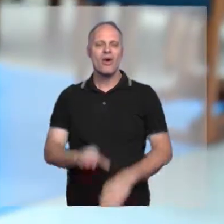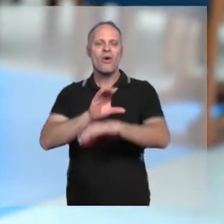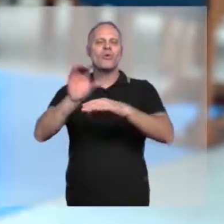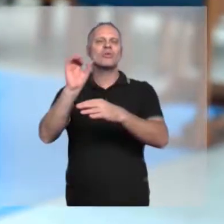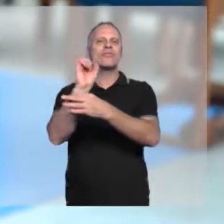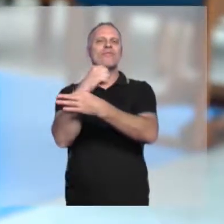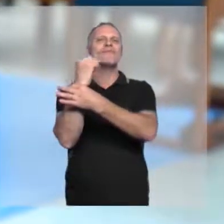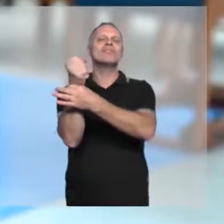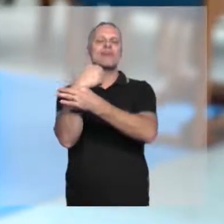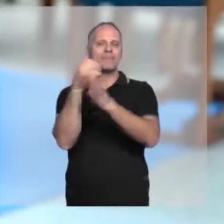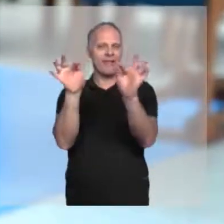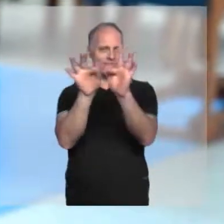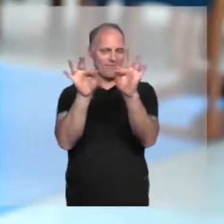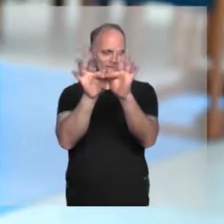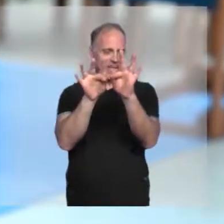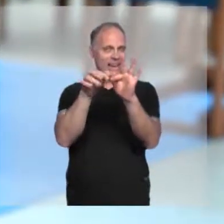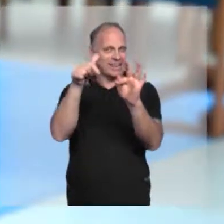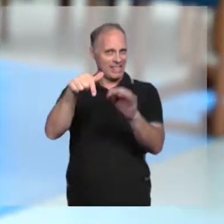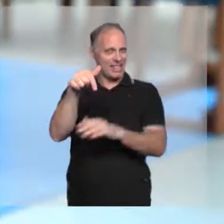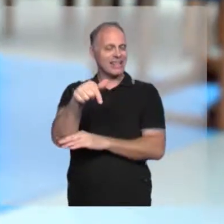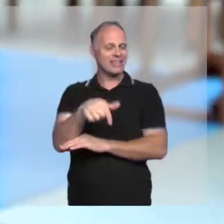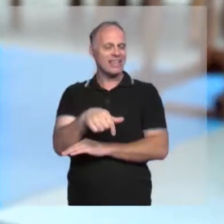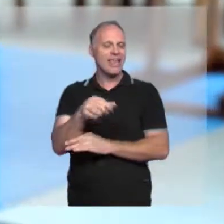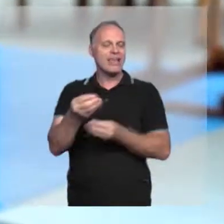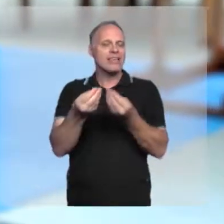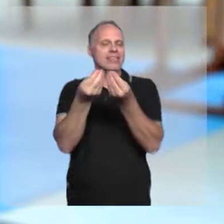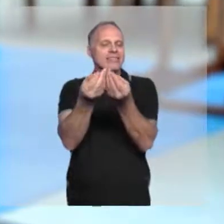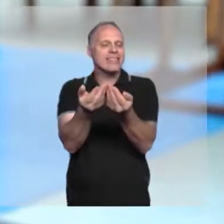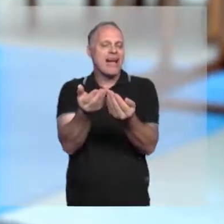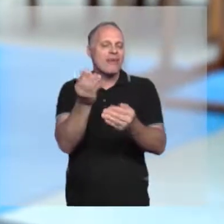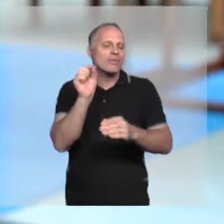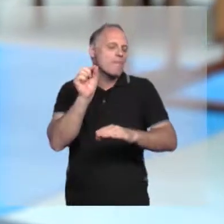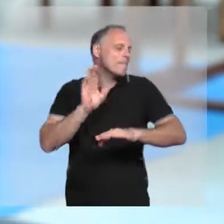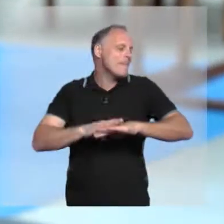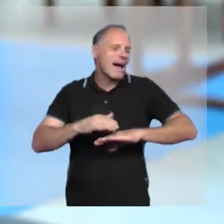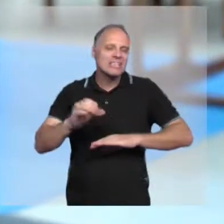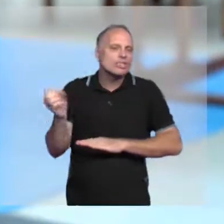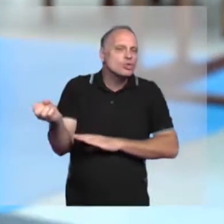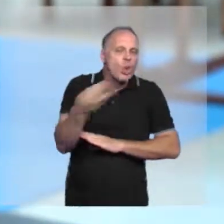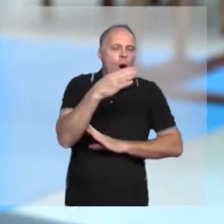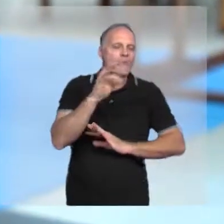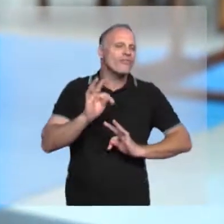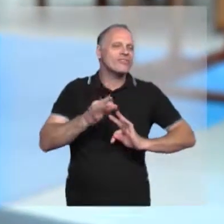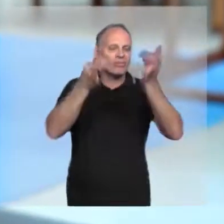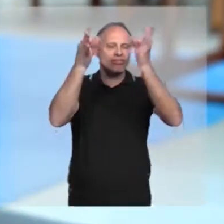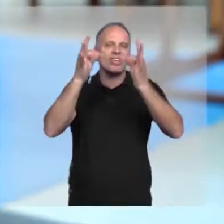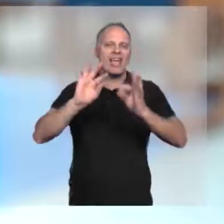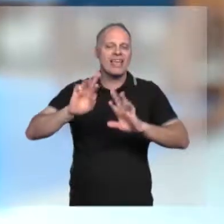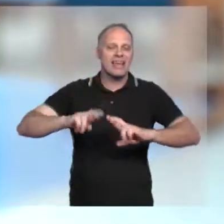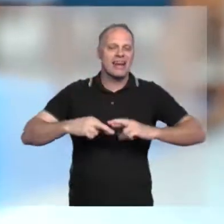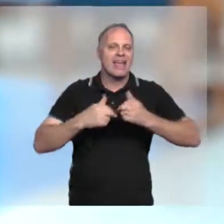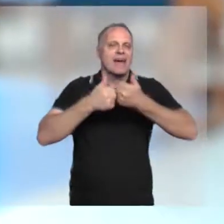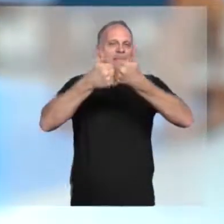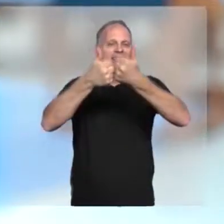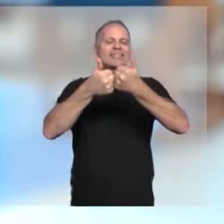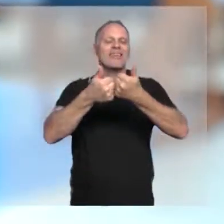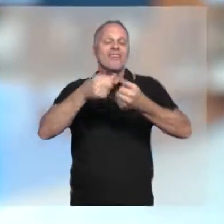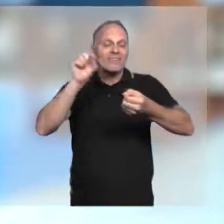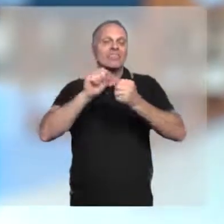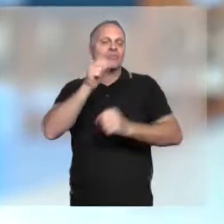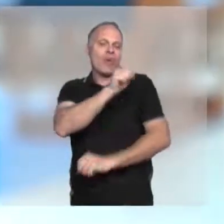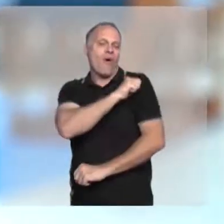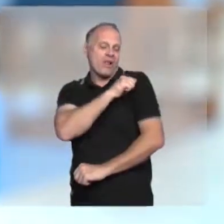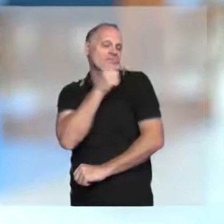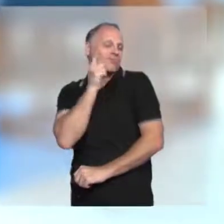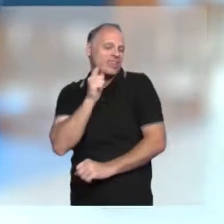O curso de fisioterapia da Universidade Fevale oferece o que é de mais moderno na área da reabilitação, possibilitando com que o